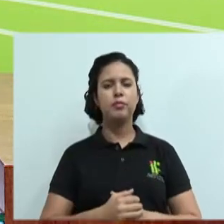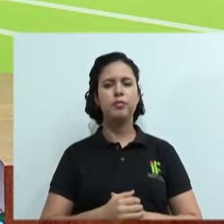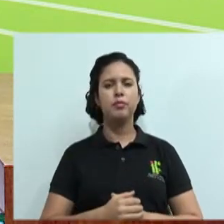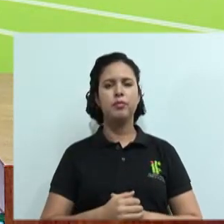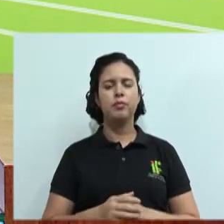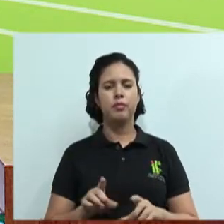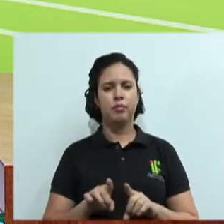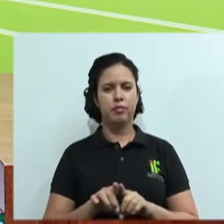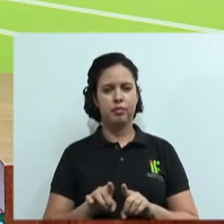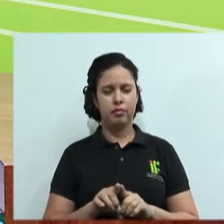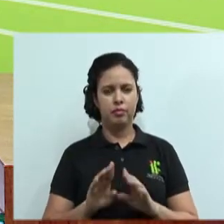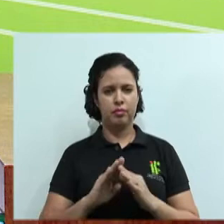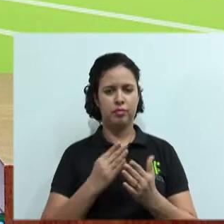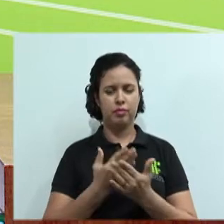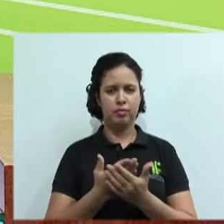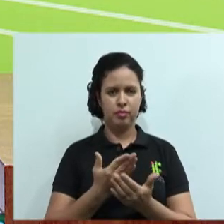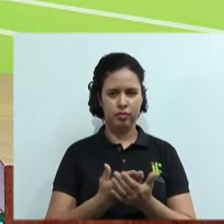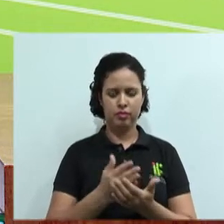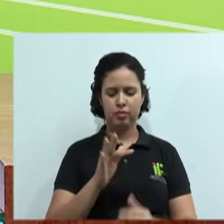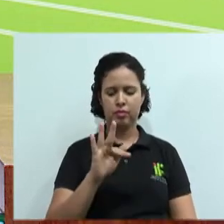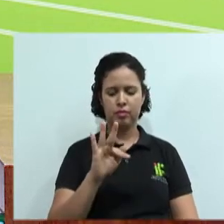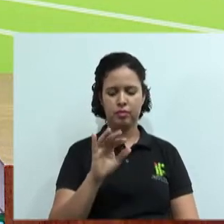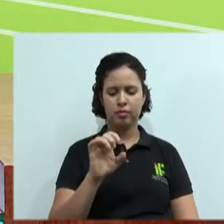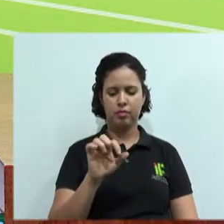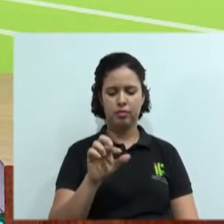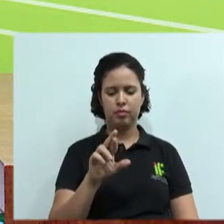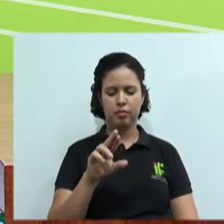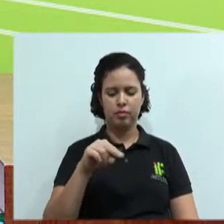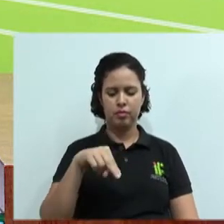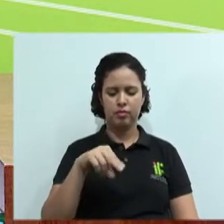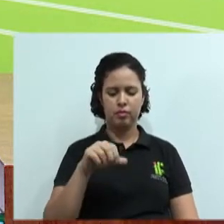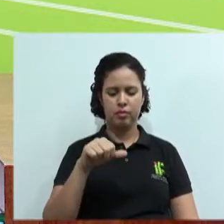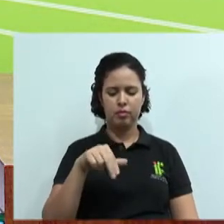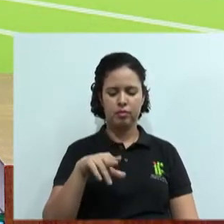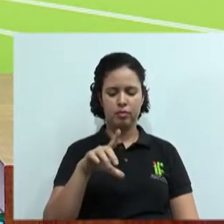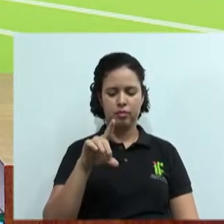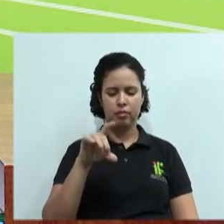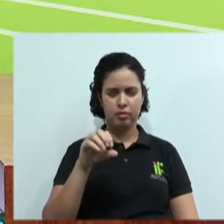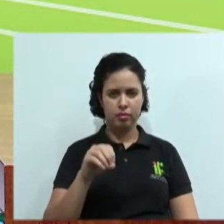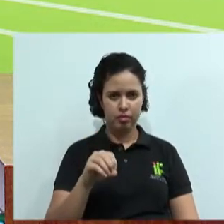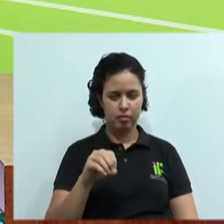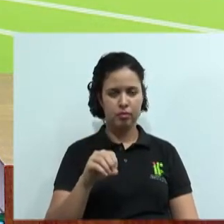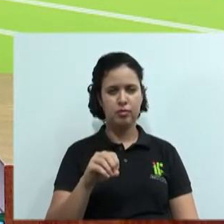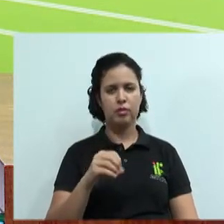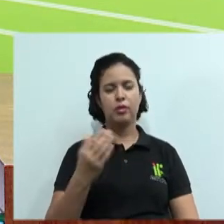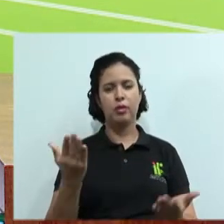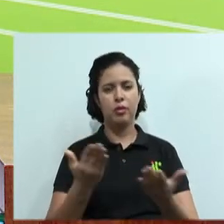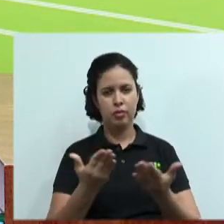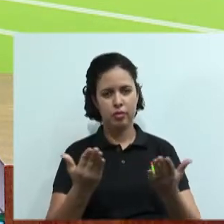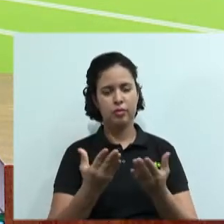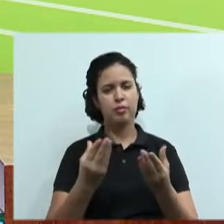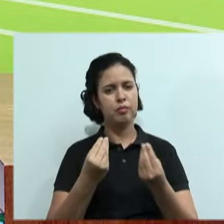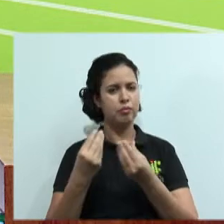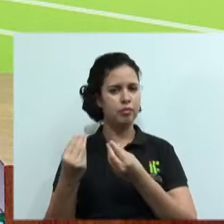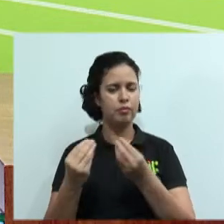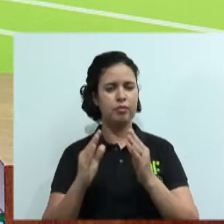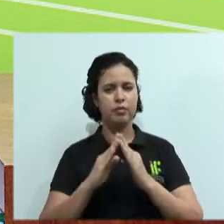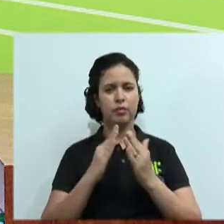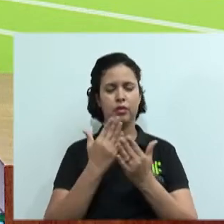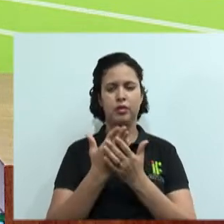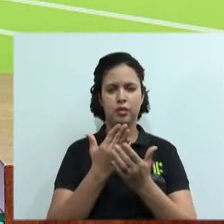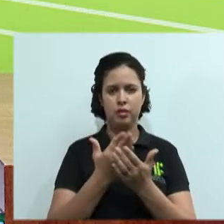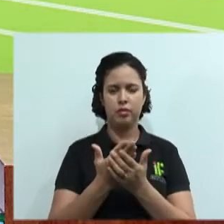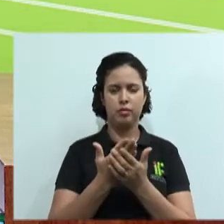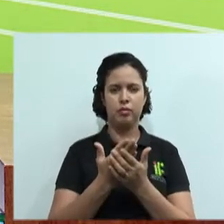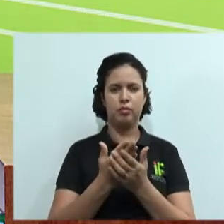Escola Fernando Sabino, em Alto Alegre do Parecido. Olha, muitas escolas hoje ao vivo aí. Os alunos que estão, muito obrigado.